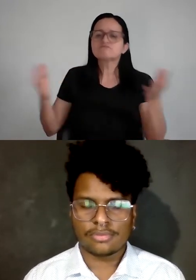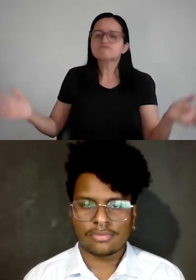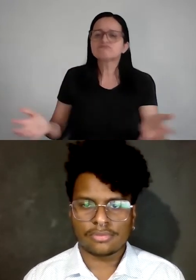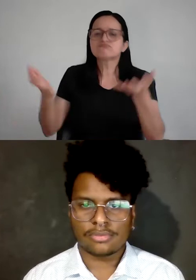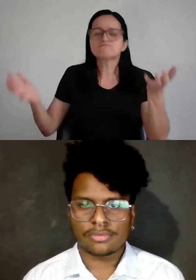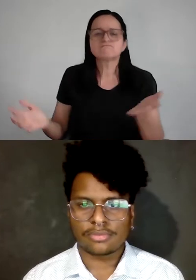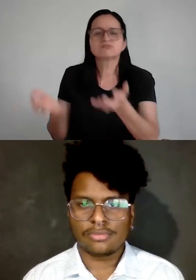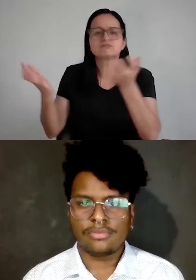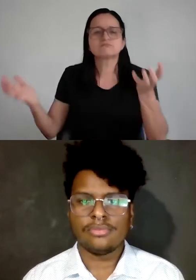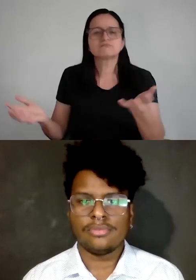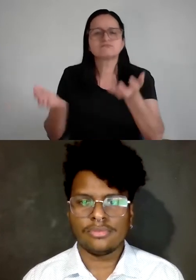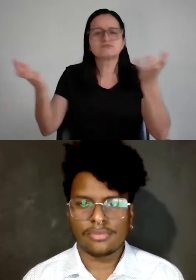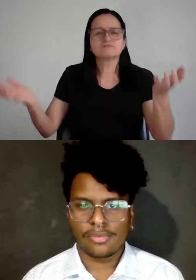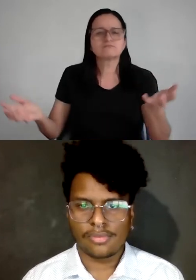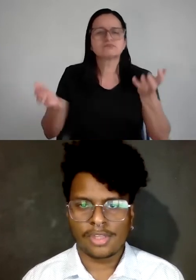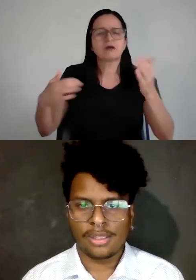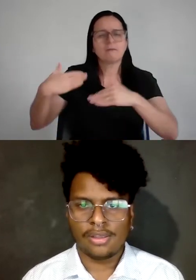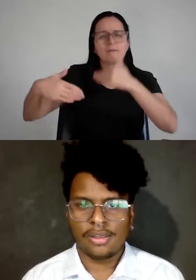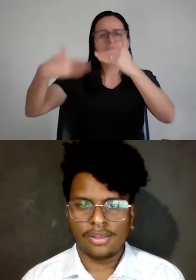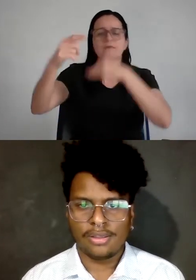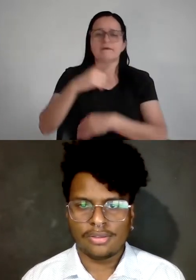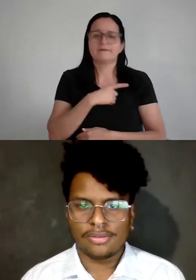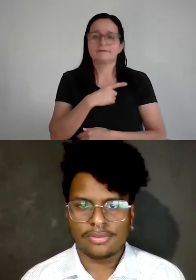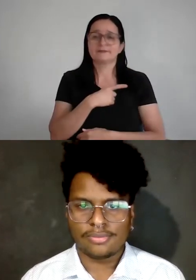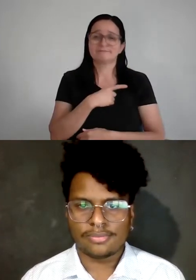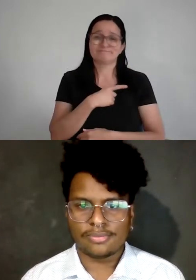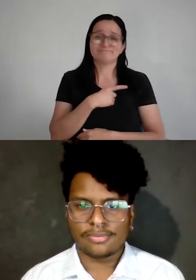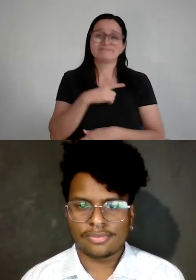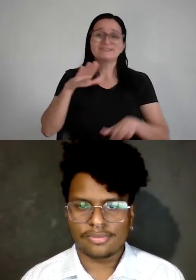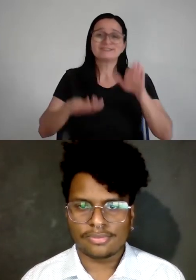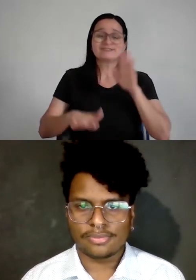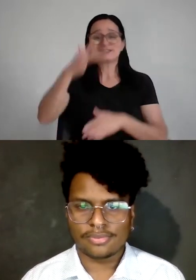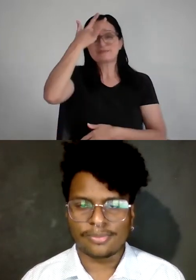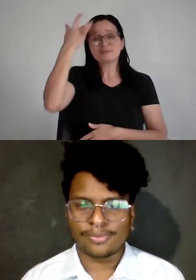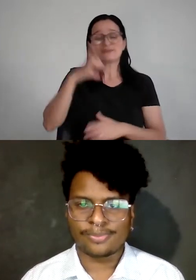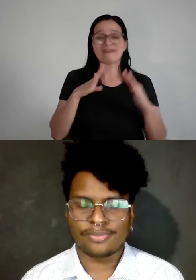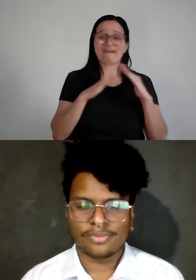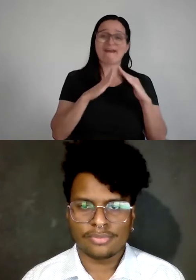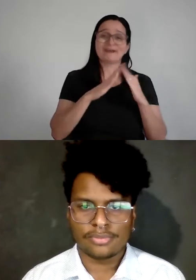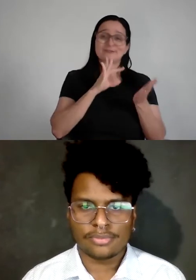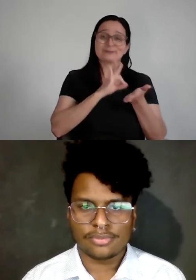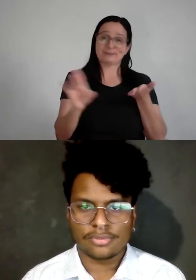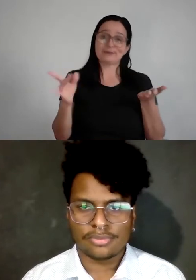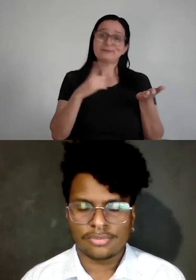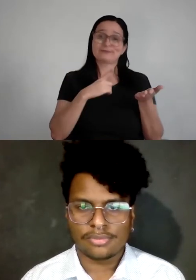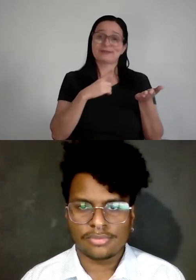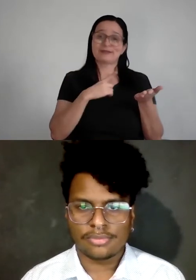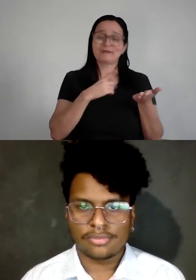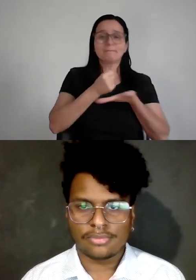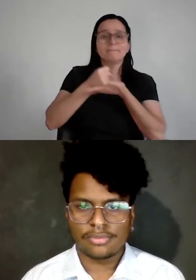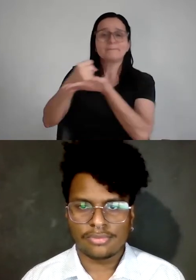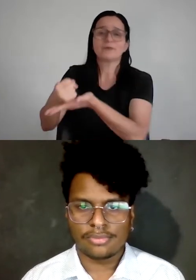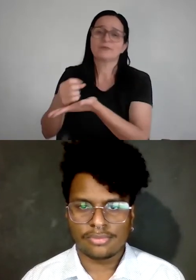asas para você voar alto. Agora, nem todo mundo dá essa sorte, às vezes o seu inimigo está dentro de casa, que você não teve apoio dos seus pais, do